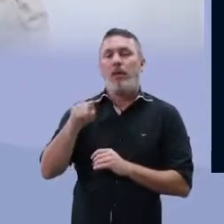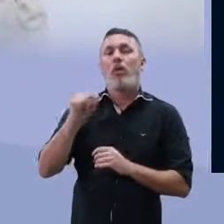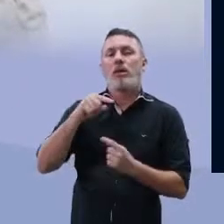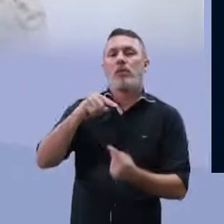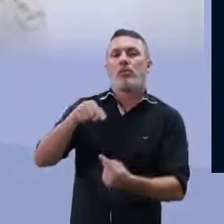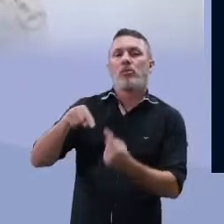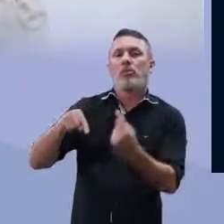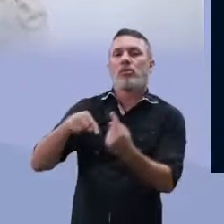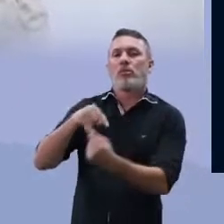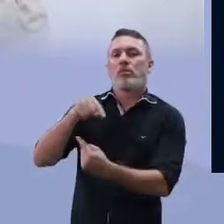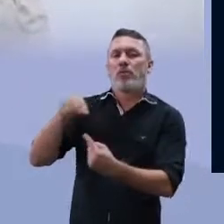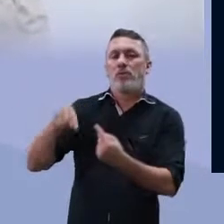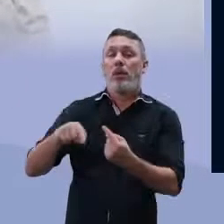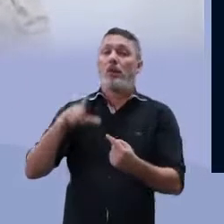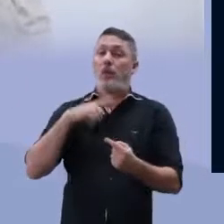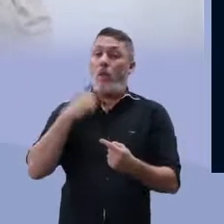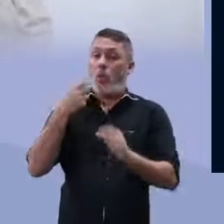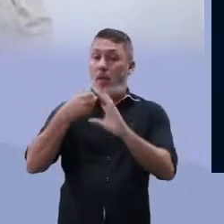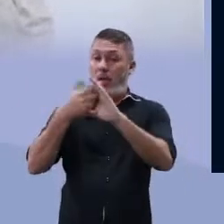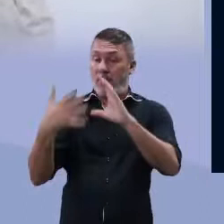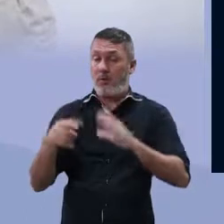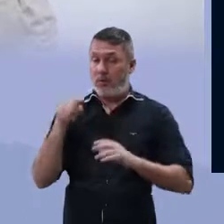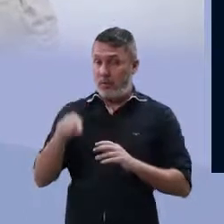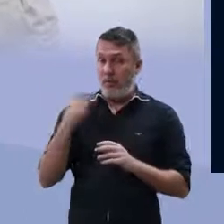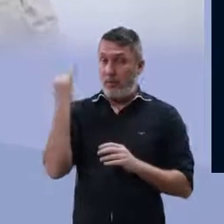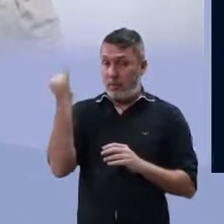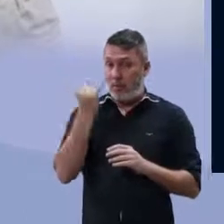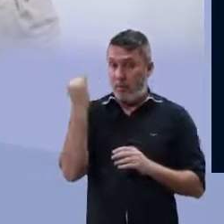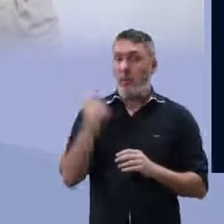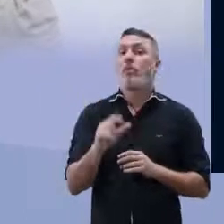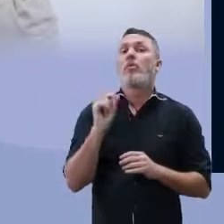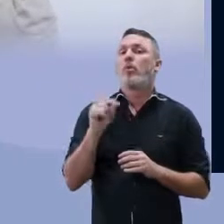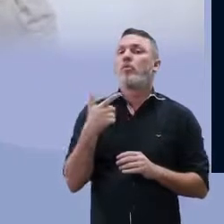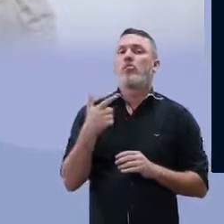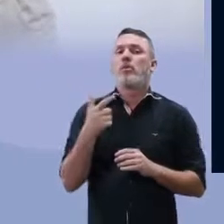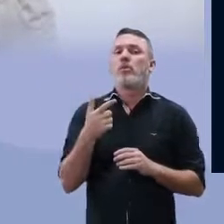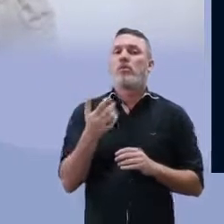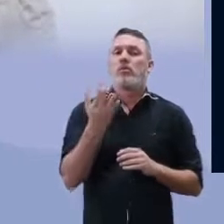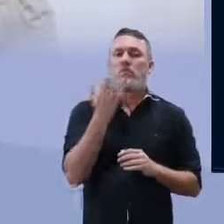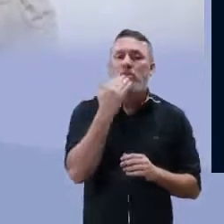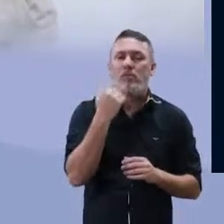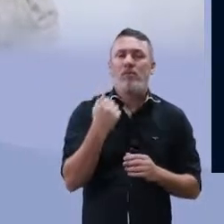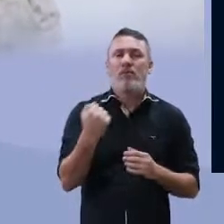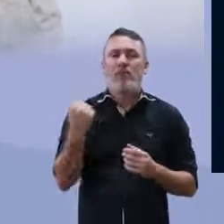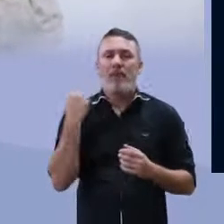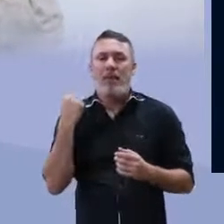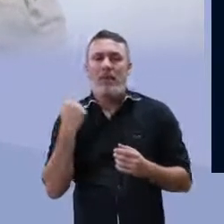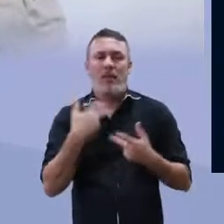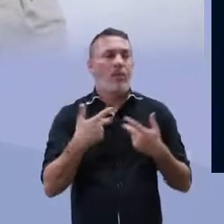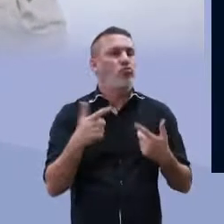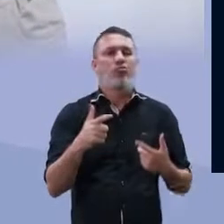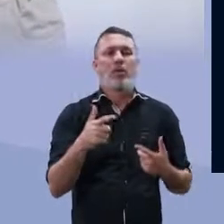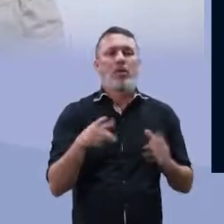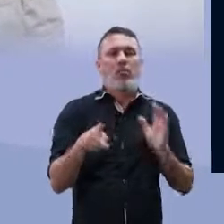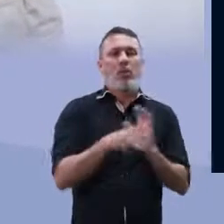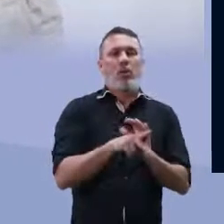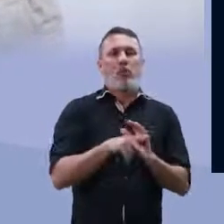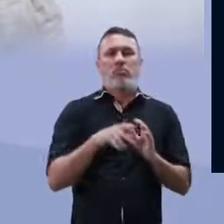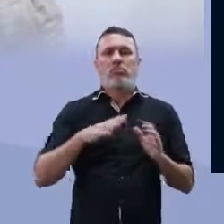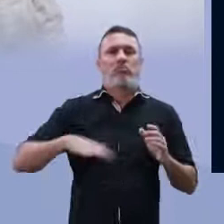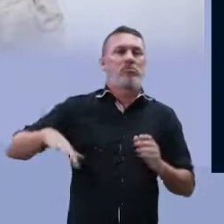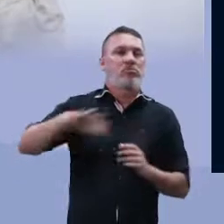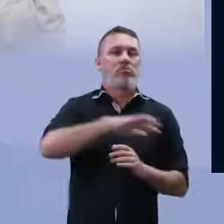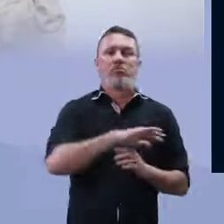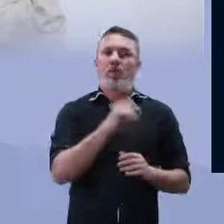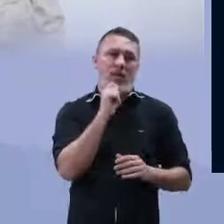bactérias, ele é circular. E uma característica importante é que eles não têm proteínas como o nosso